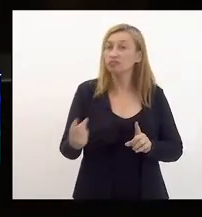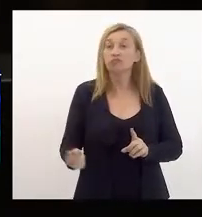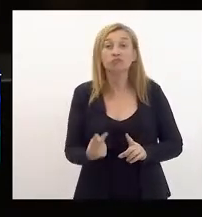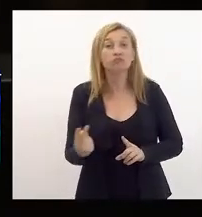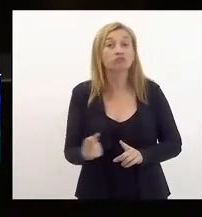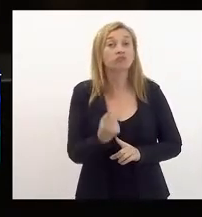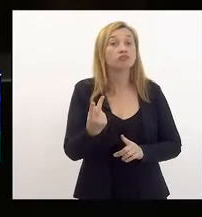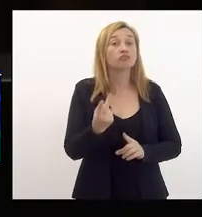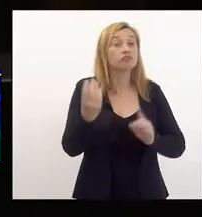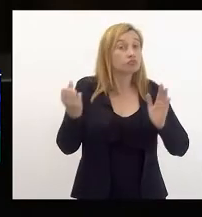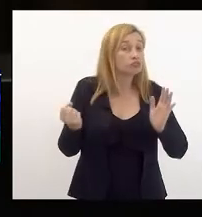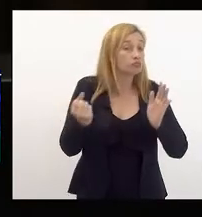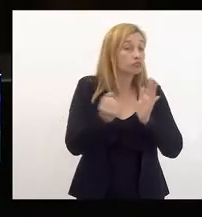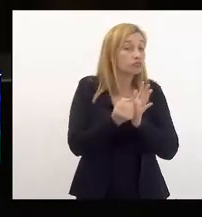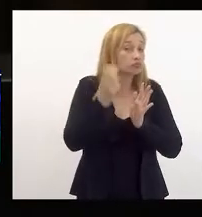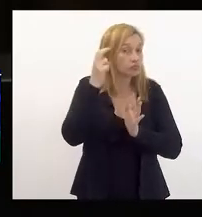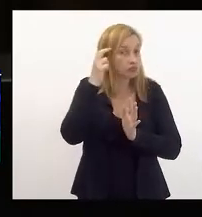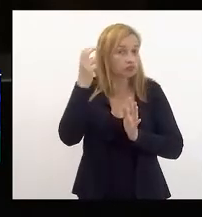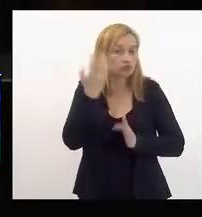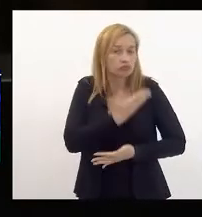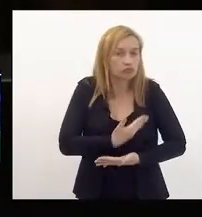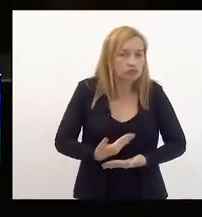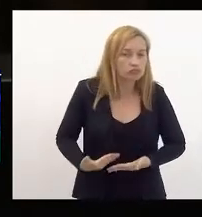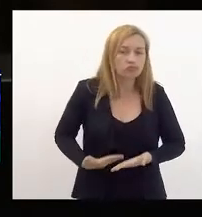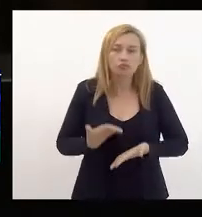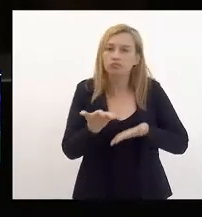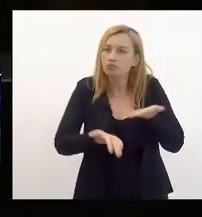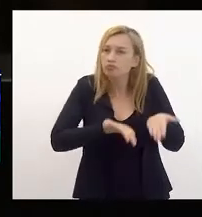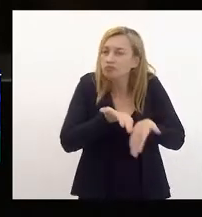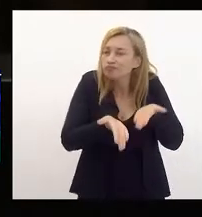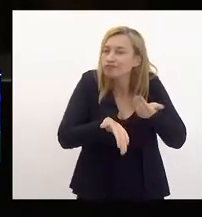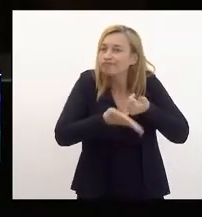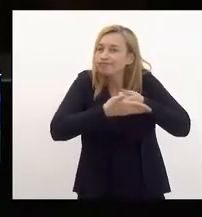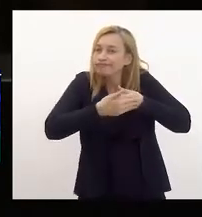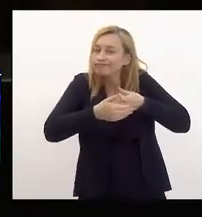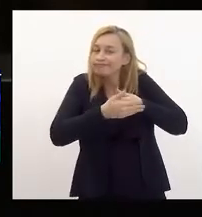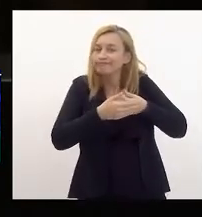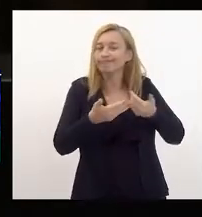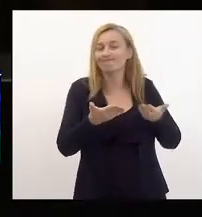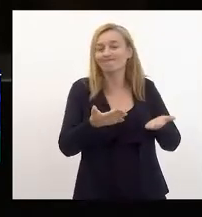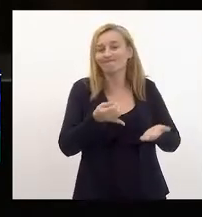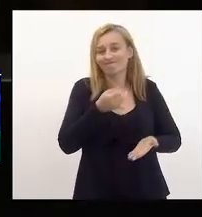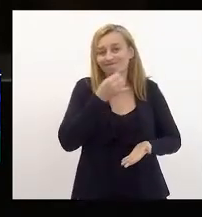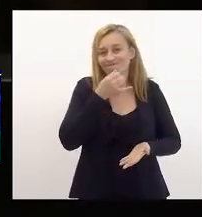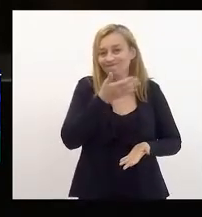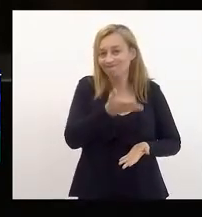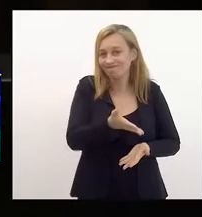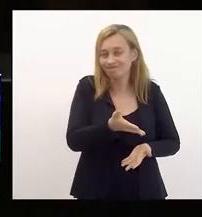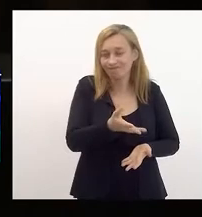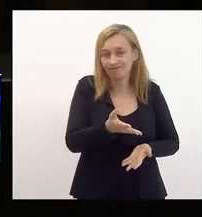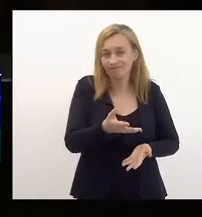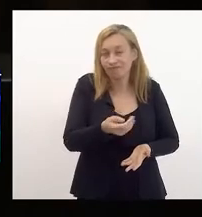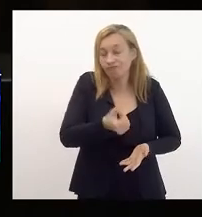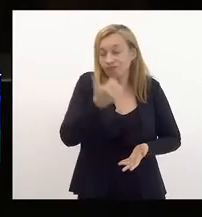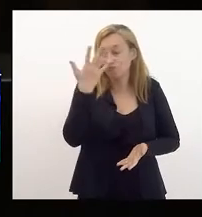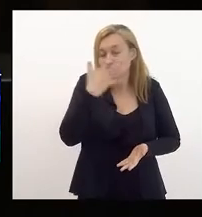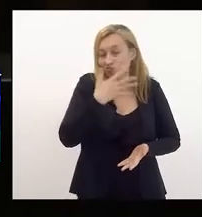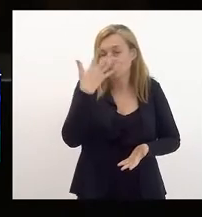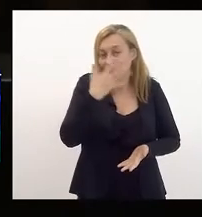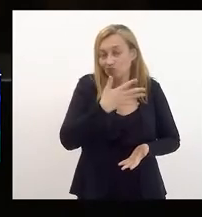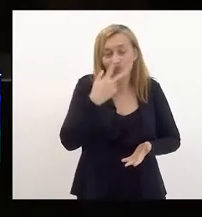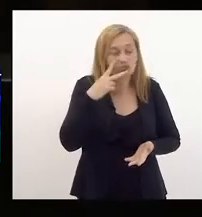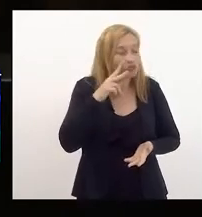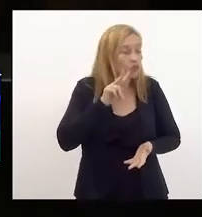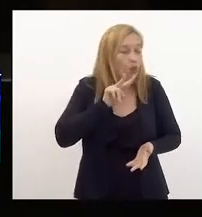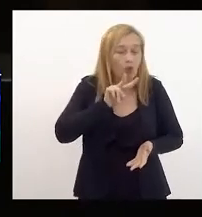com muito carinho, pelos governantes. Então, realmente, isto aí é quase que não visto, não há um olhar